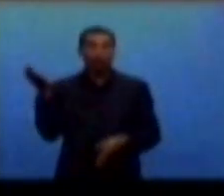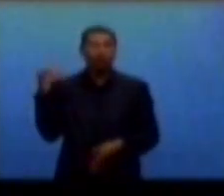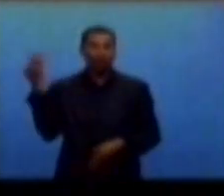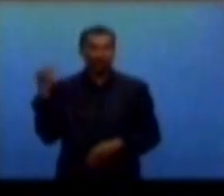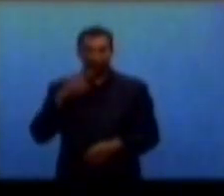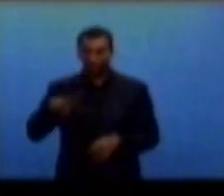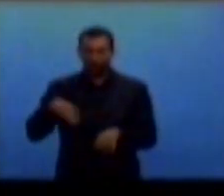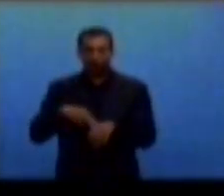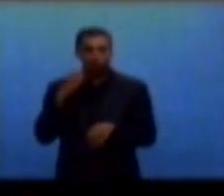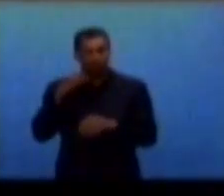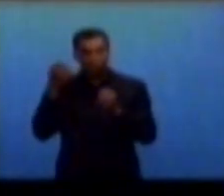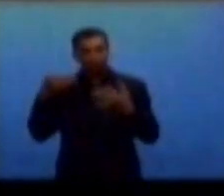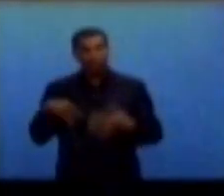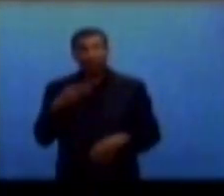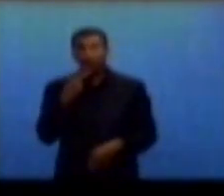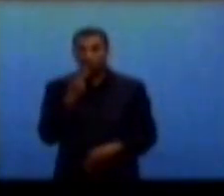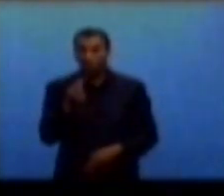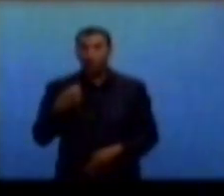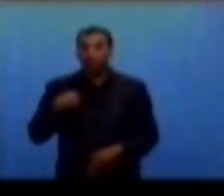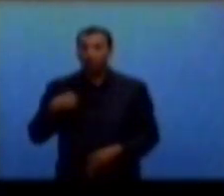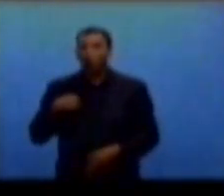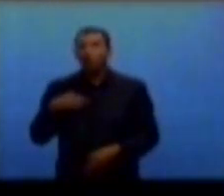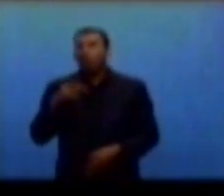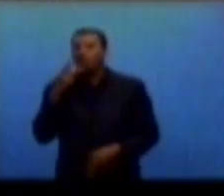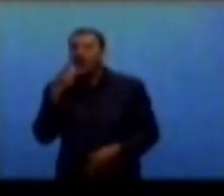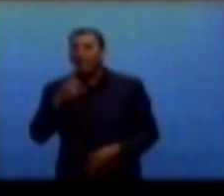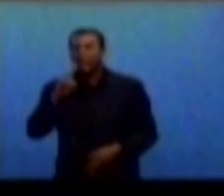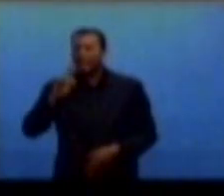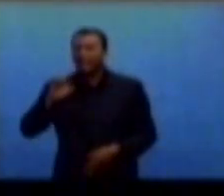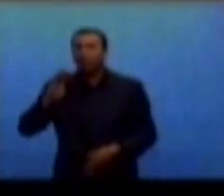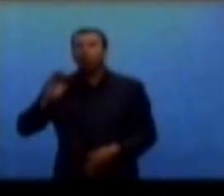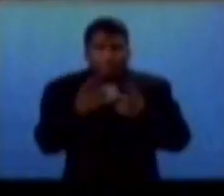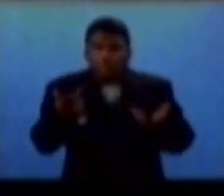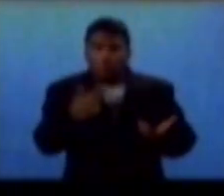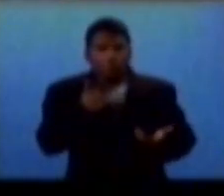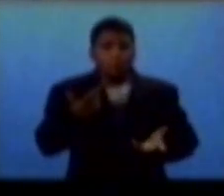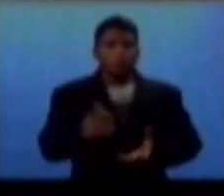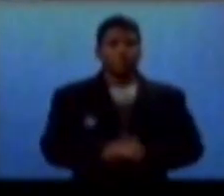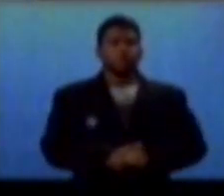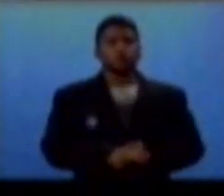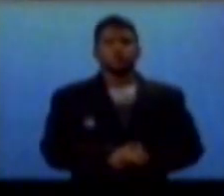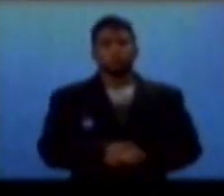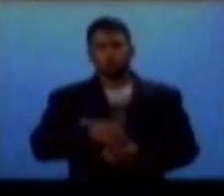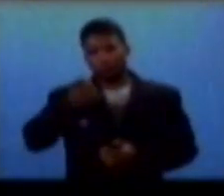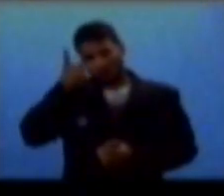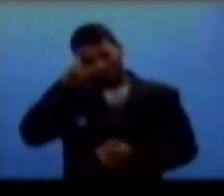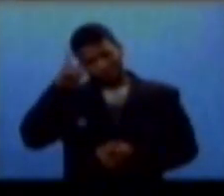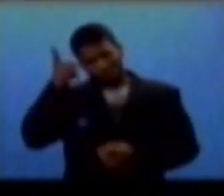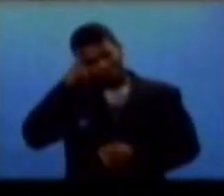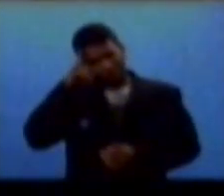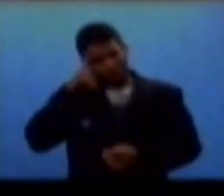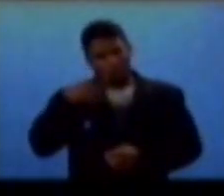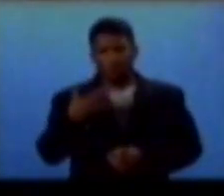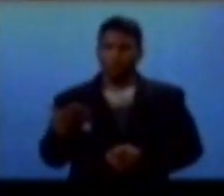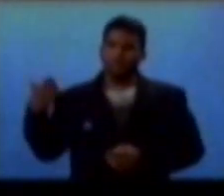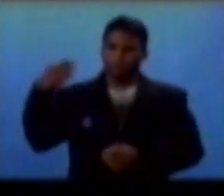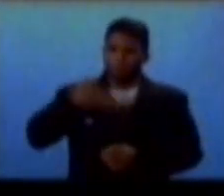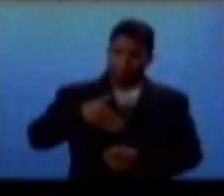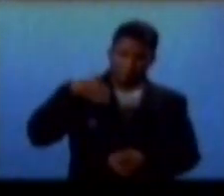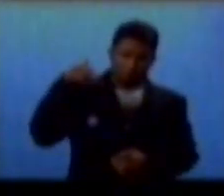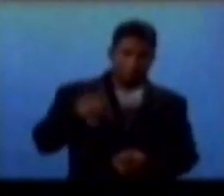para dizer que eu tinha chamado V. Exª de debochada, que não é verdade. Todo dia eu venho a essa tribuna,